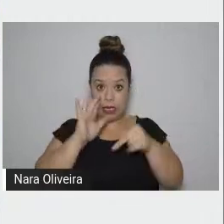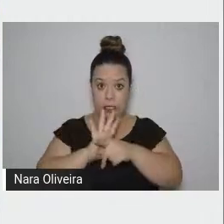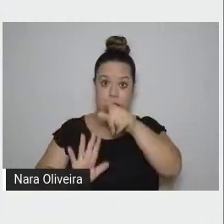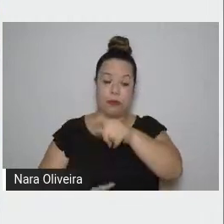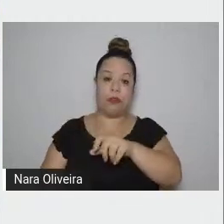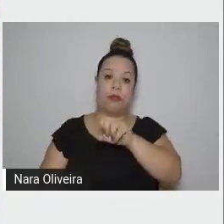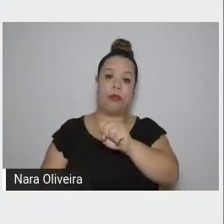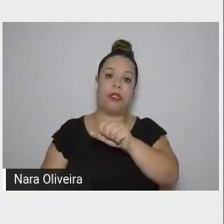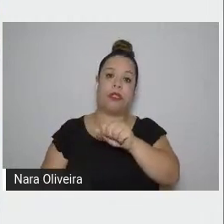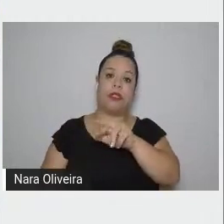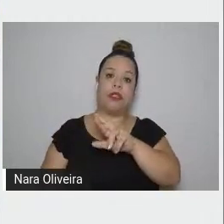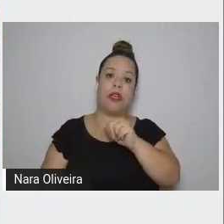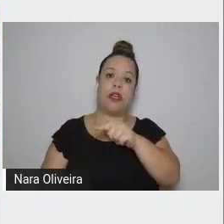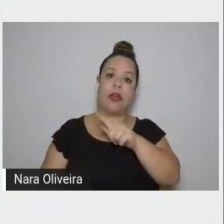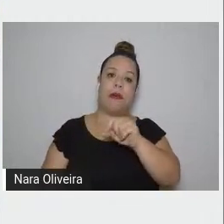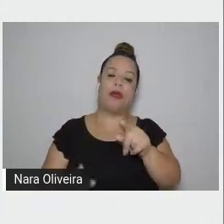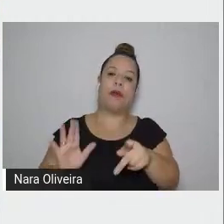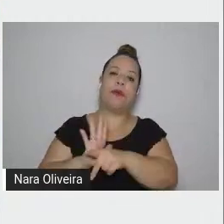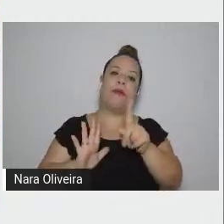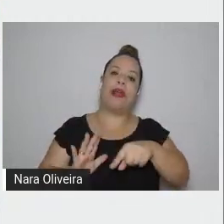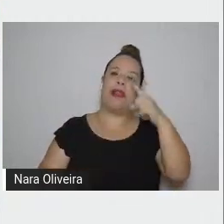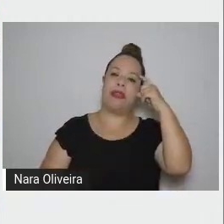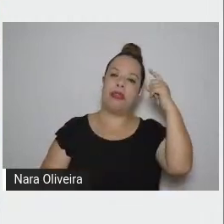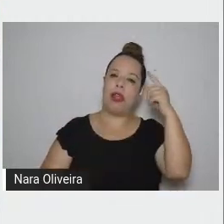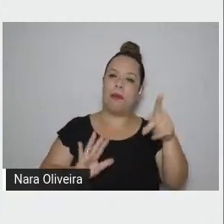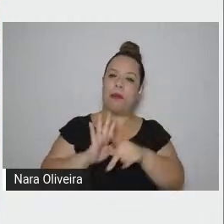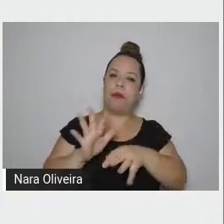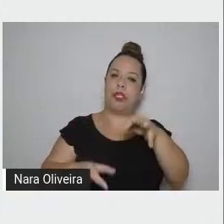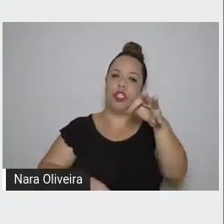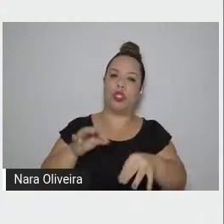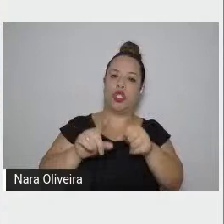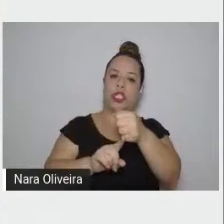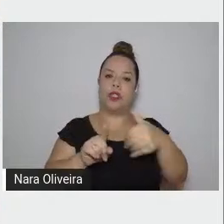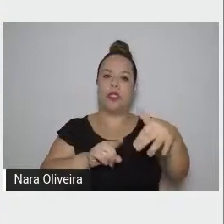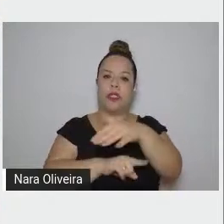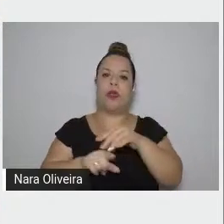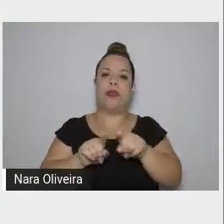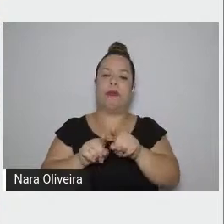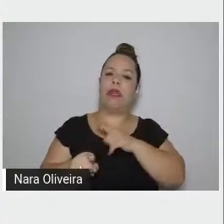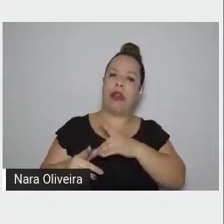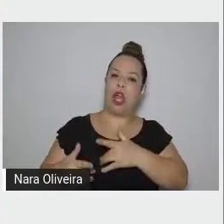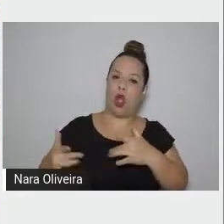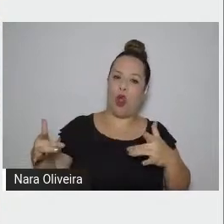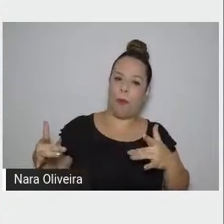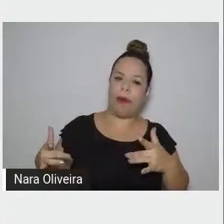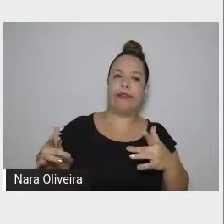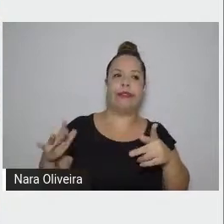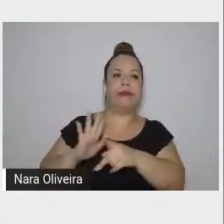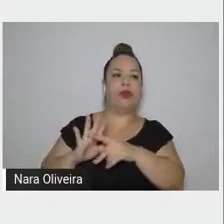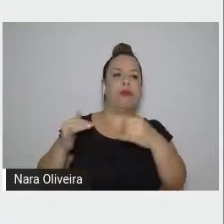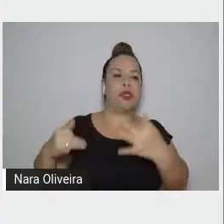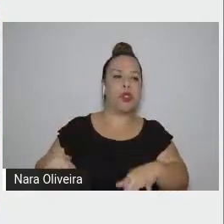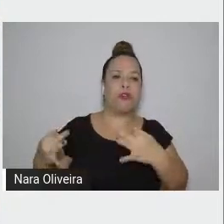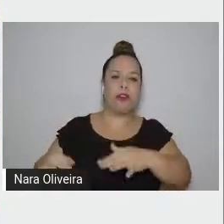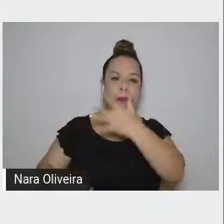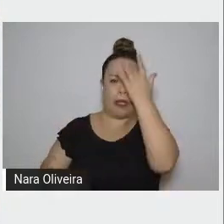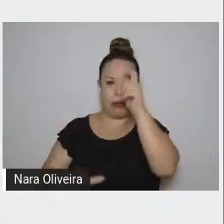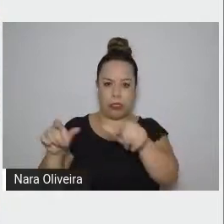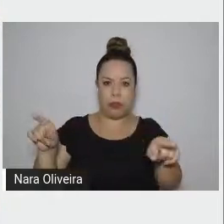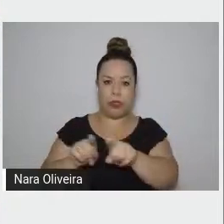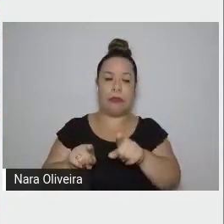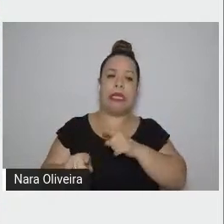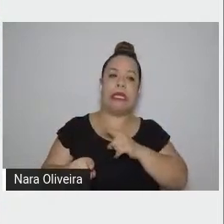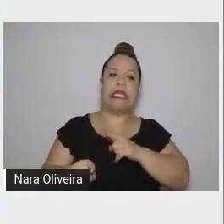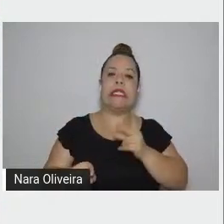de justiça social, de compaixão pelo sofrimento alheio, de solidariedade, de respeito